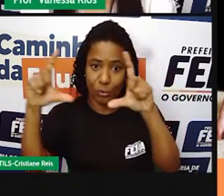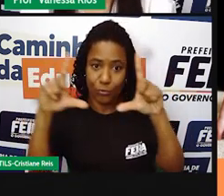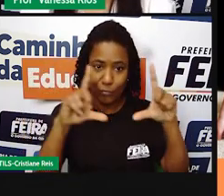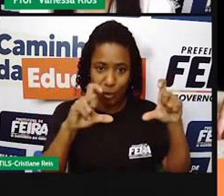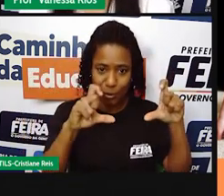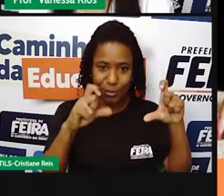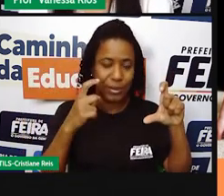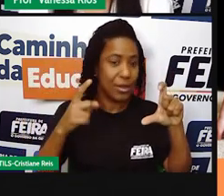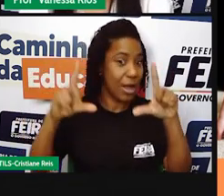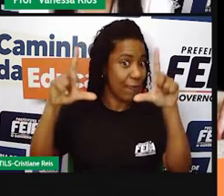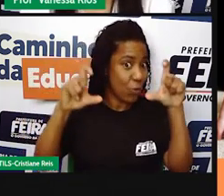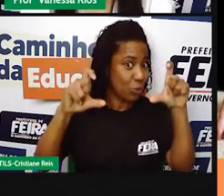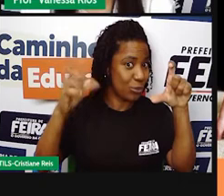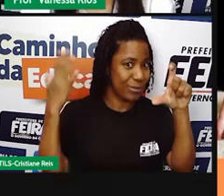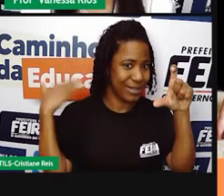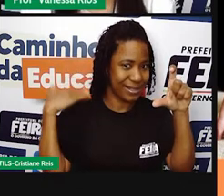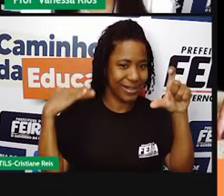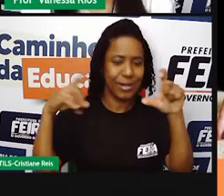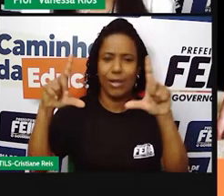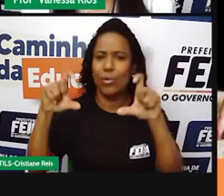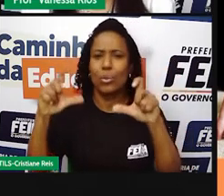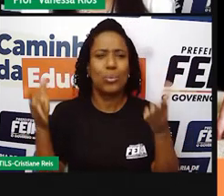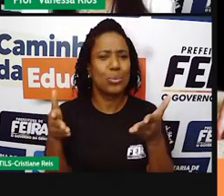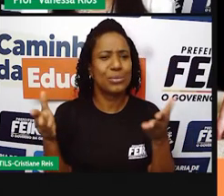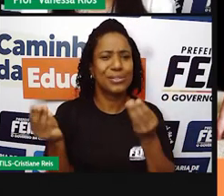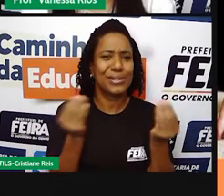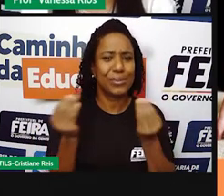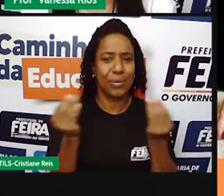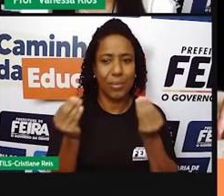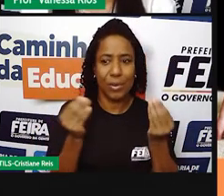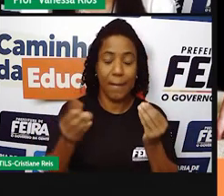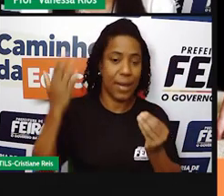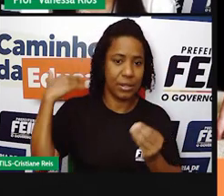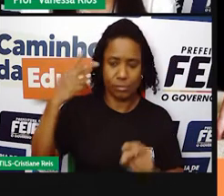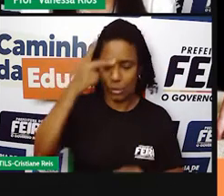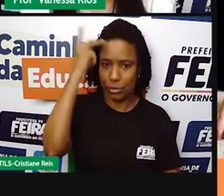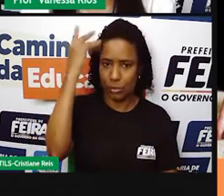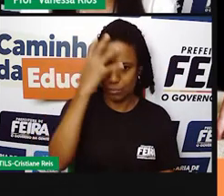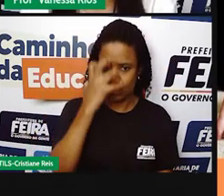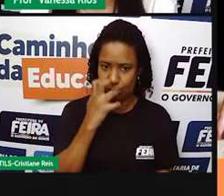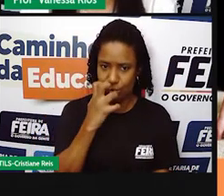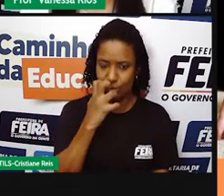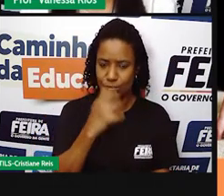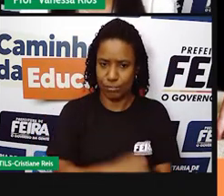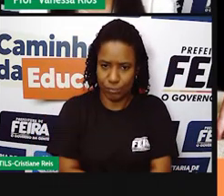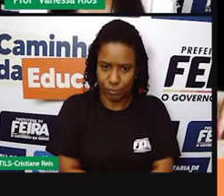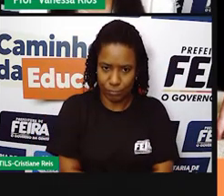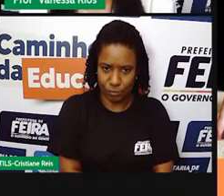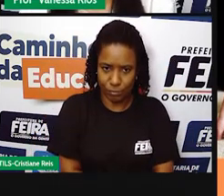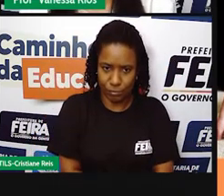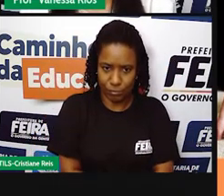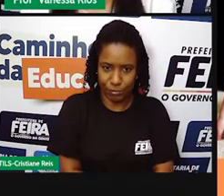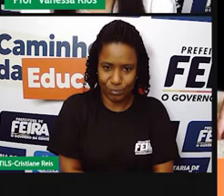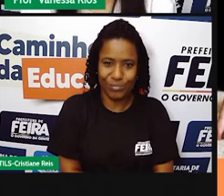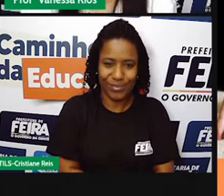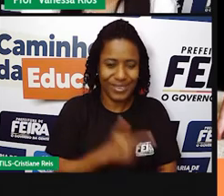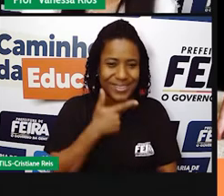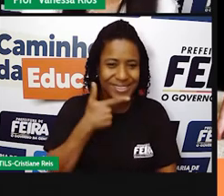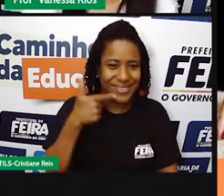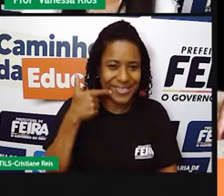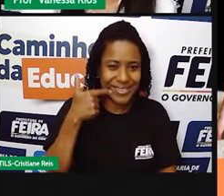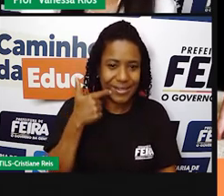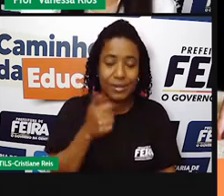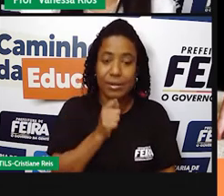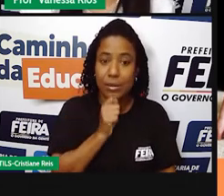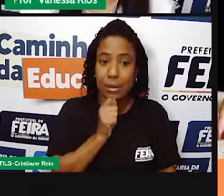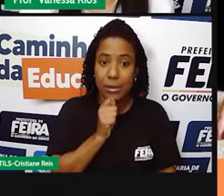passado, aí relacionada ao passado, as pessoas muito sérias, não é? Sem sorrir. E já as